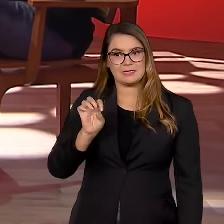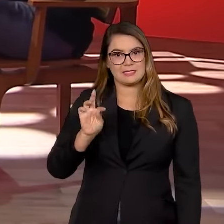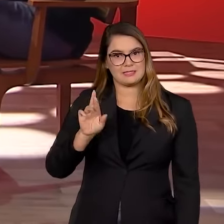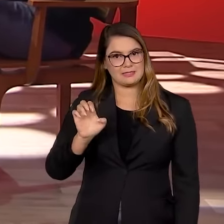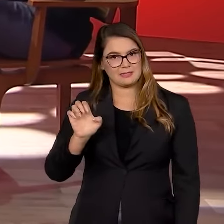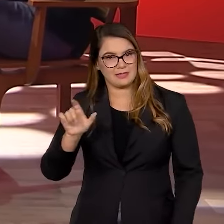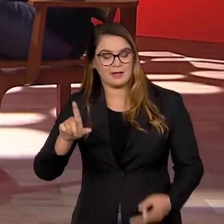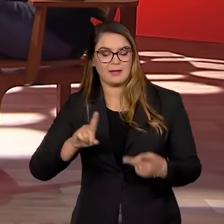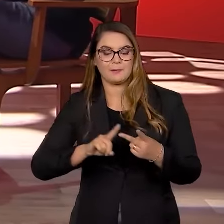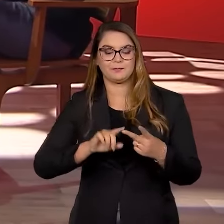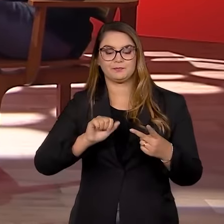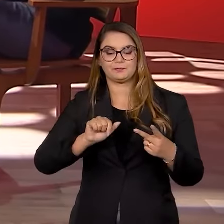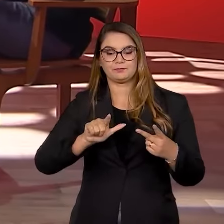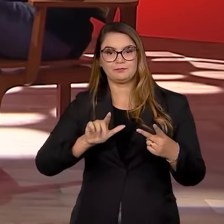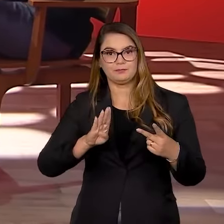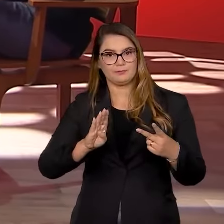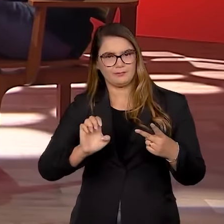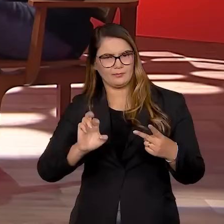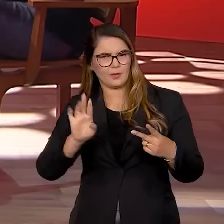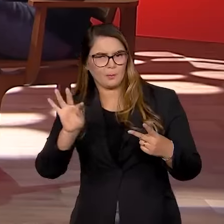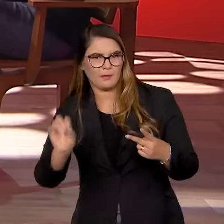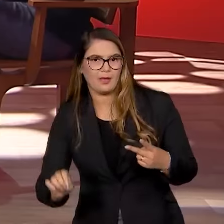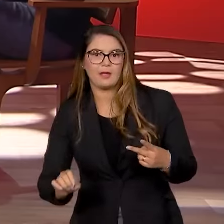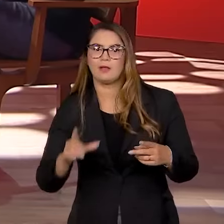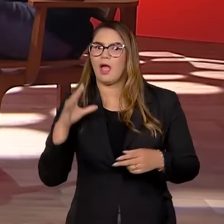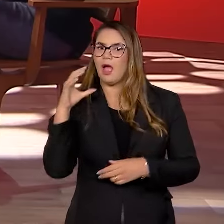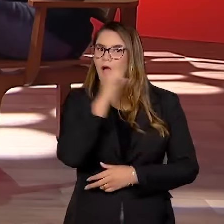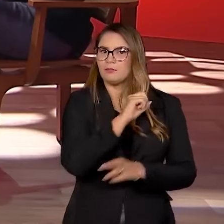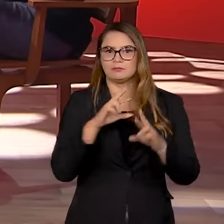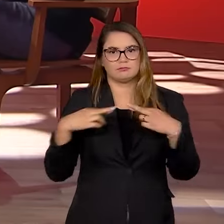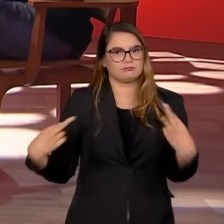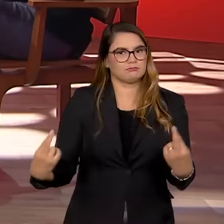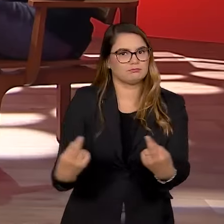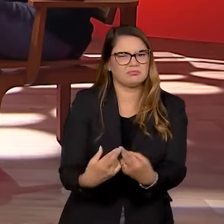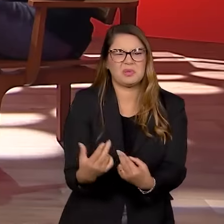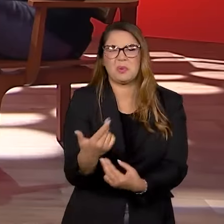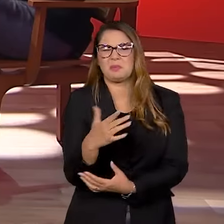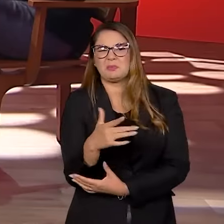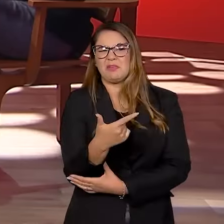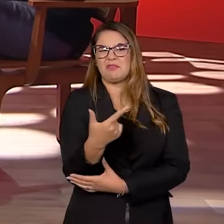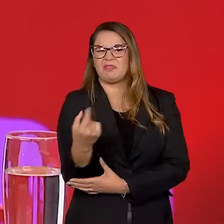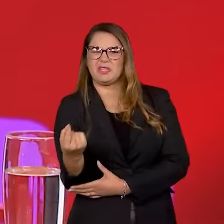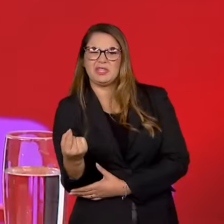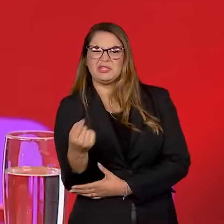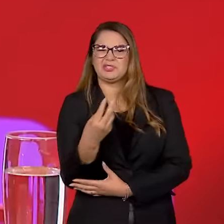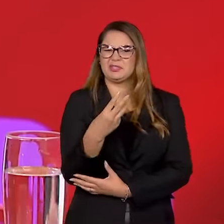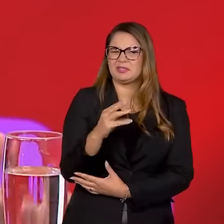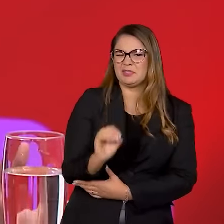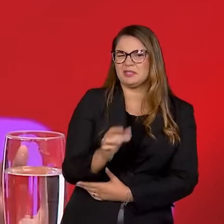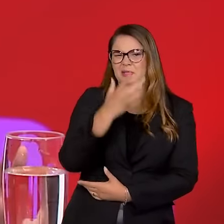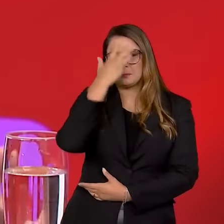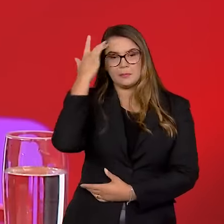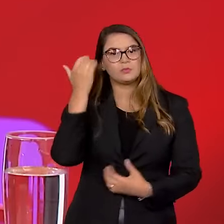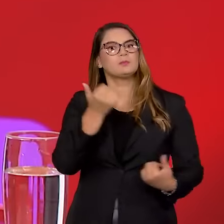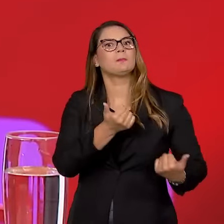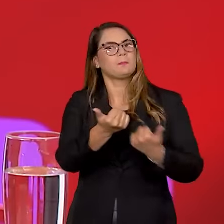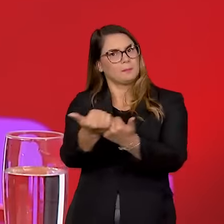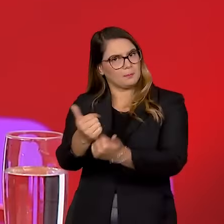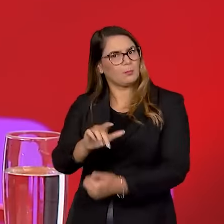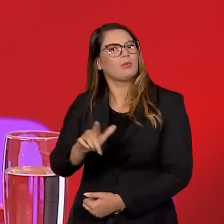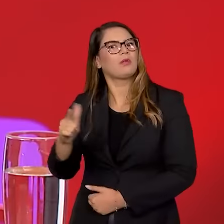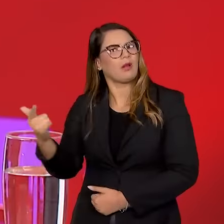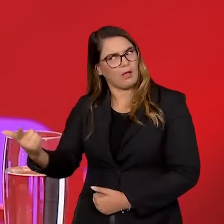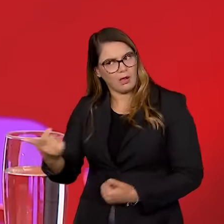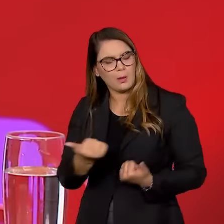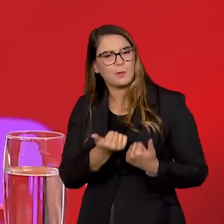liguei para o Alberto Zacarias Toron, fiz uma reunião rápida, né? Com 20, 30 pessoas. E para apoiar, evidentemente, né?